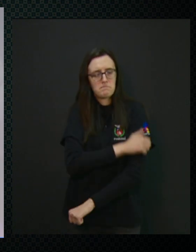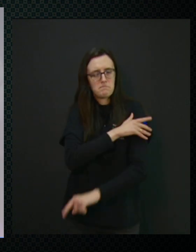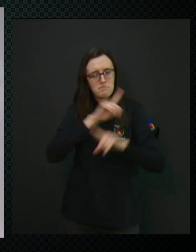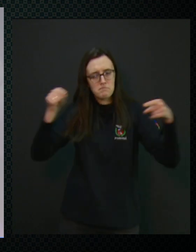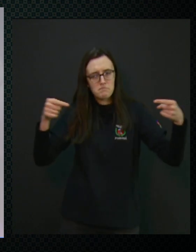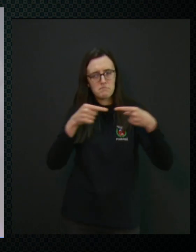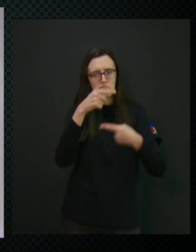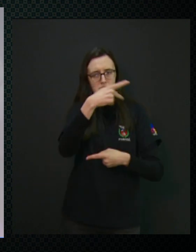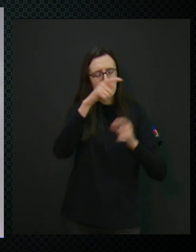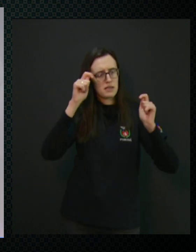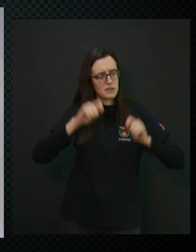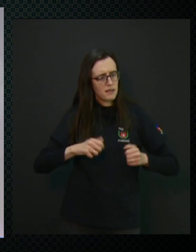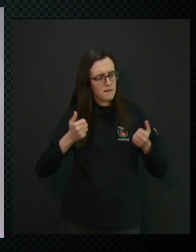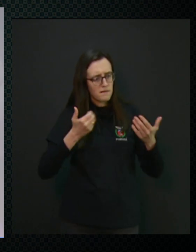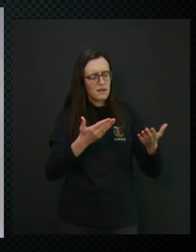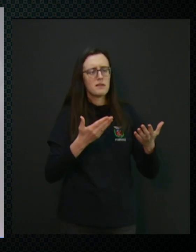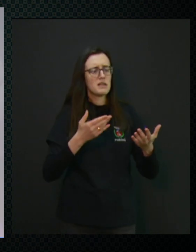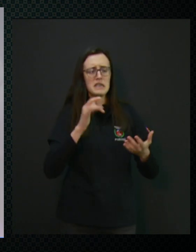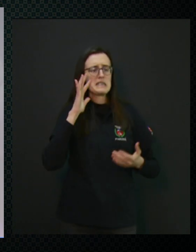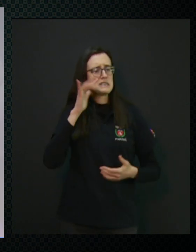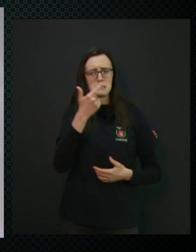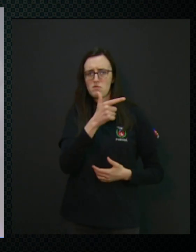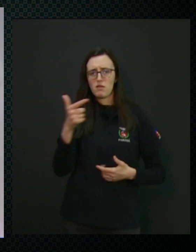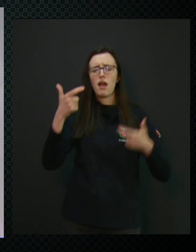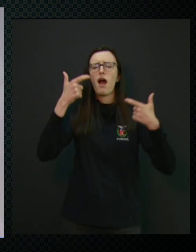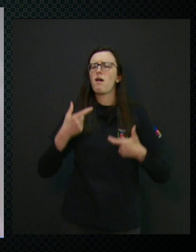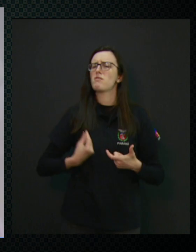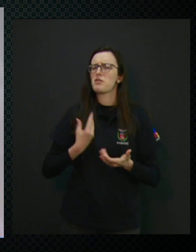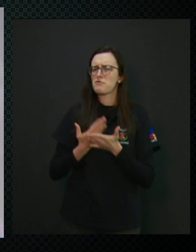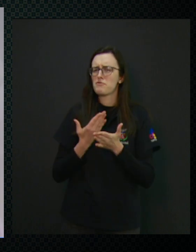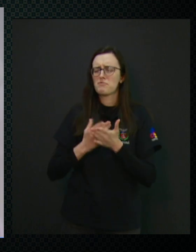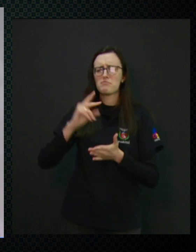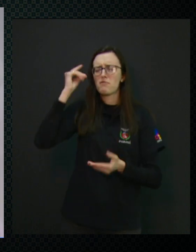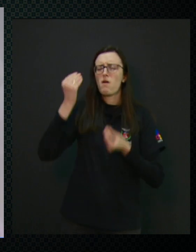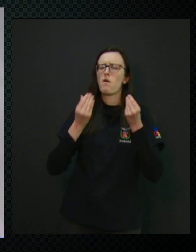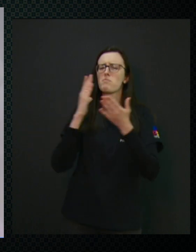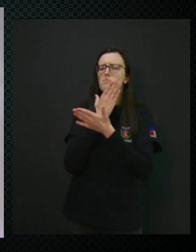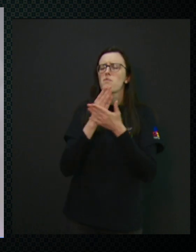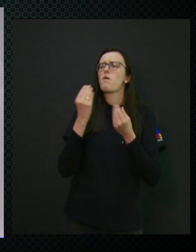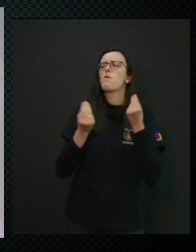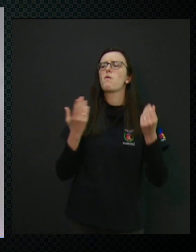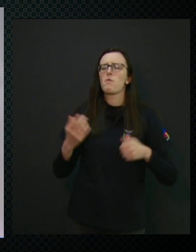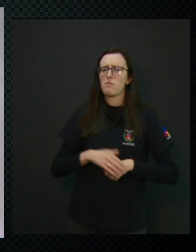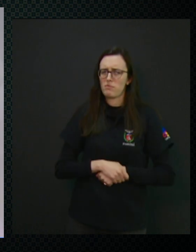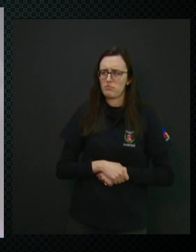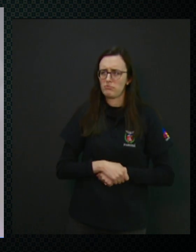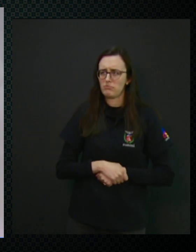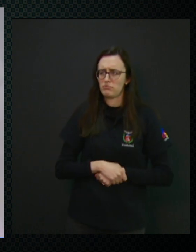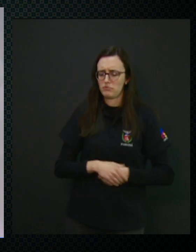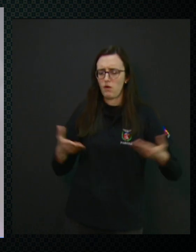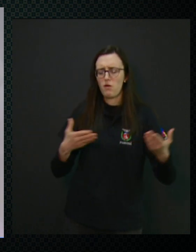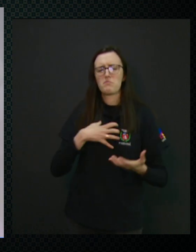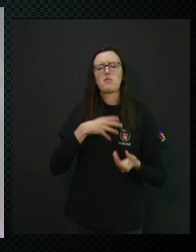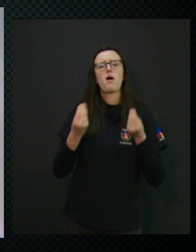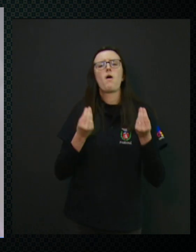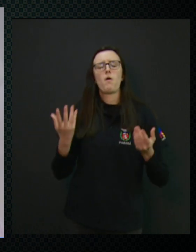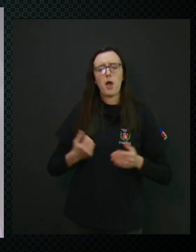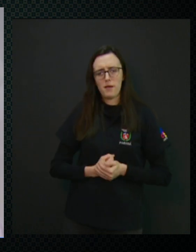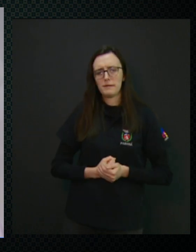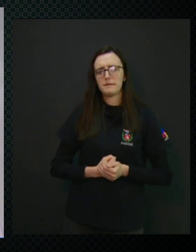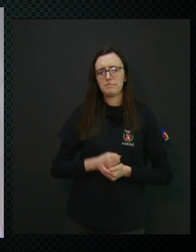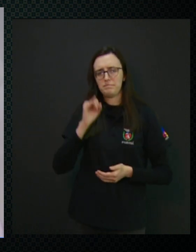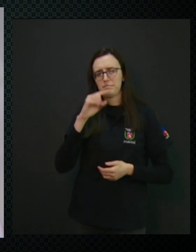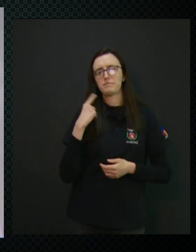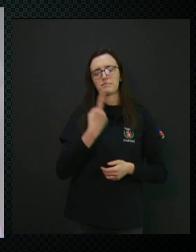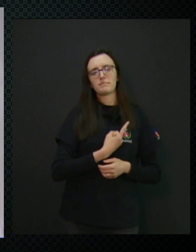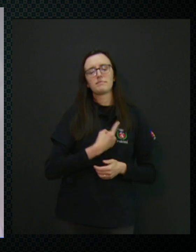poder forçar, onde esse aluno estaria? Como que eram antigamente esses alunos? Como eles estão hoje? Né, então, se